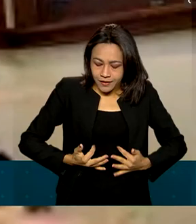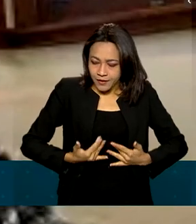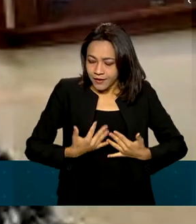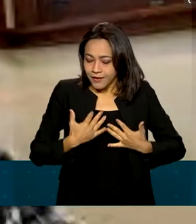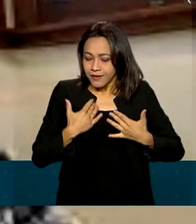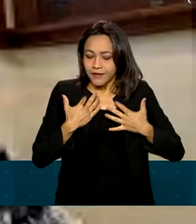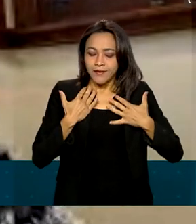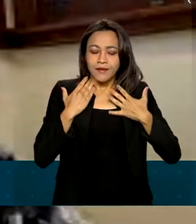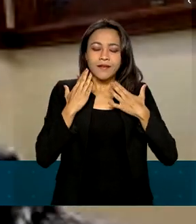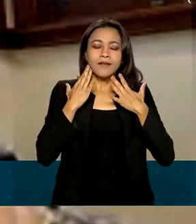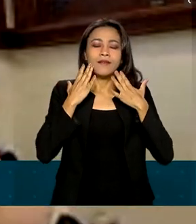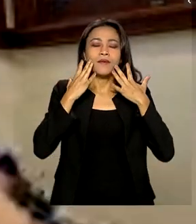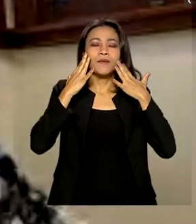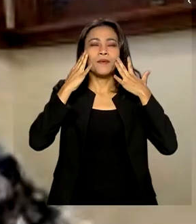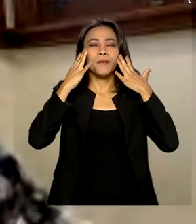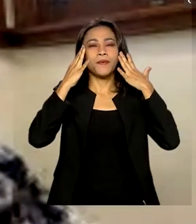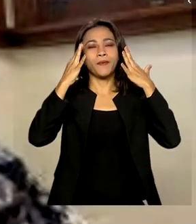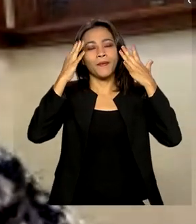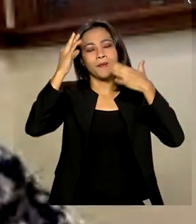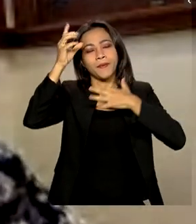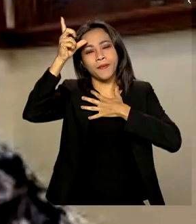e serotonina. Então a gente começa a se sentir melhor. Tchau, Tchau,